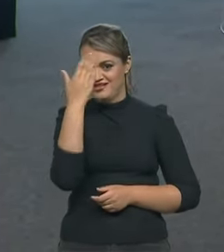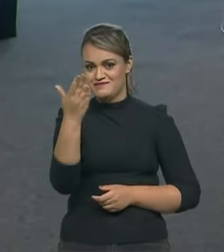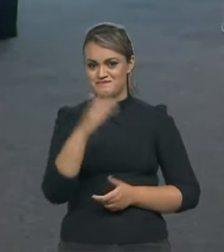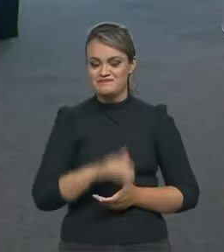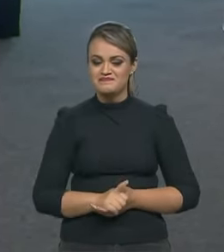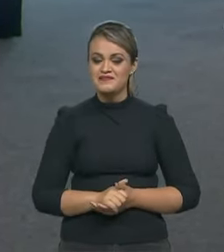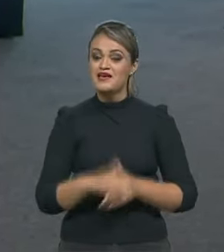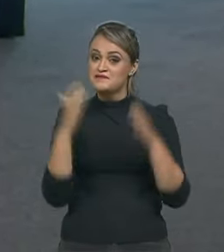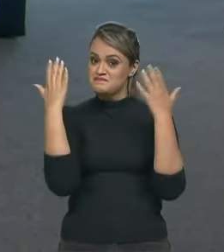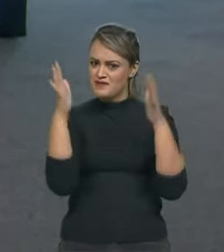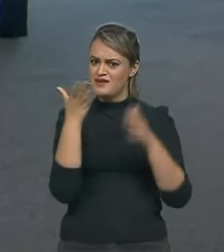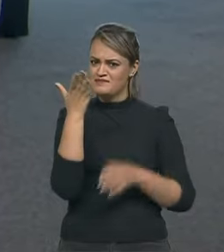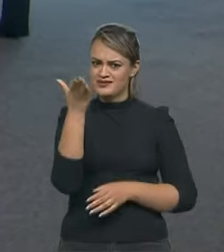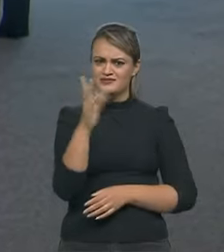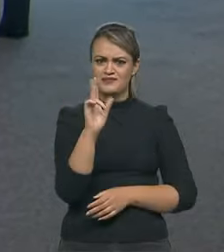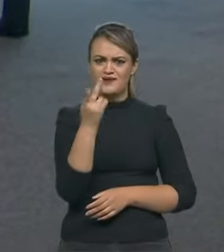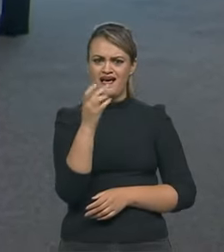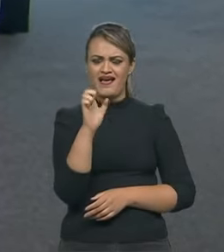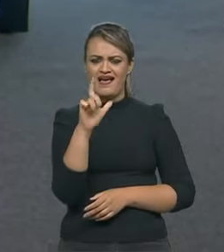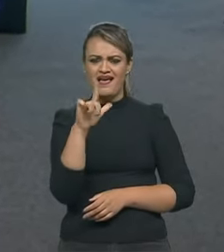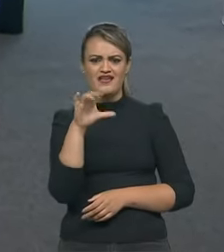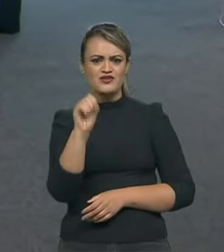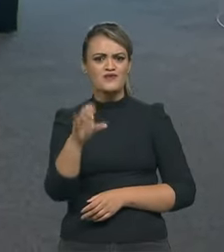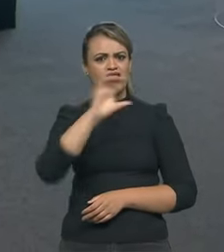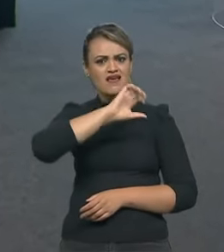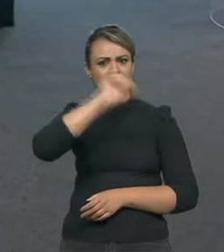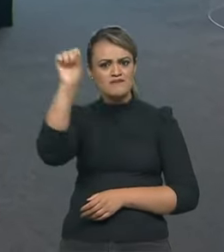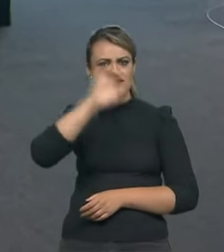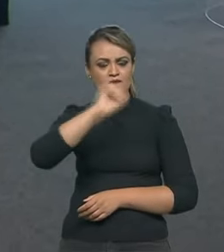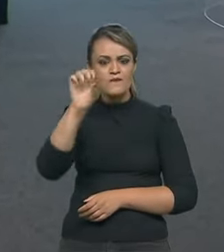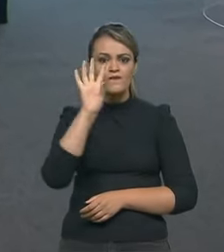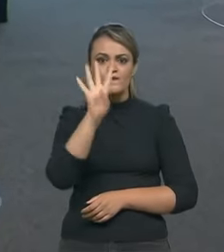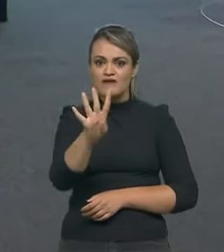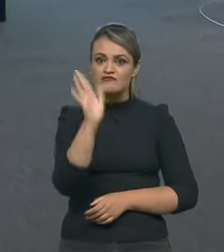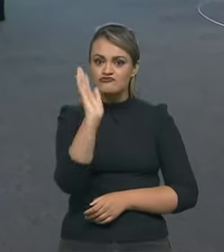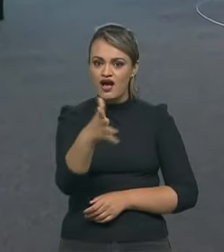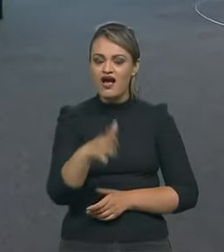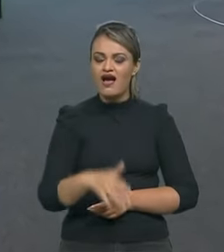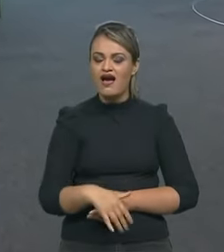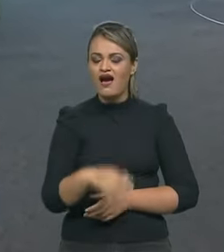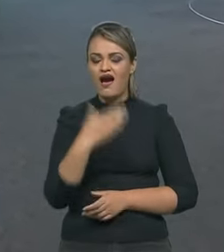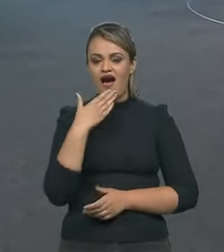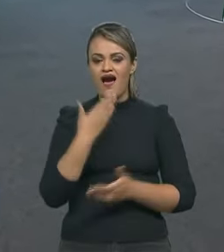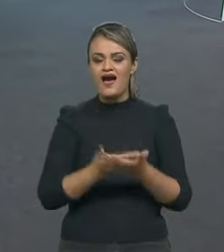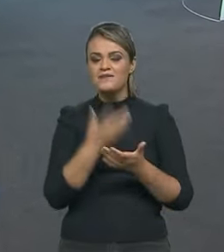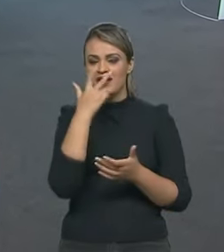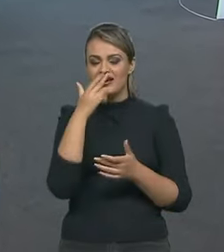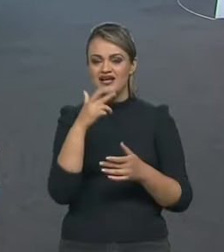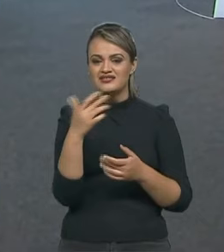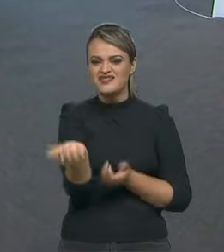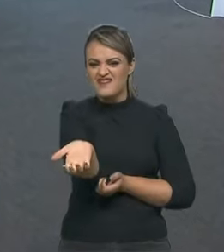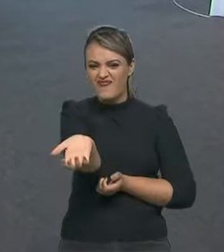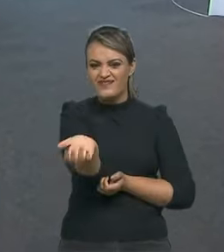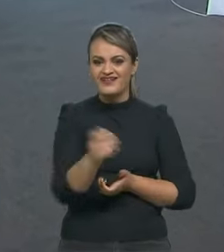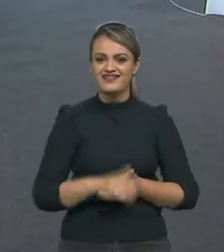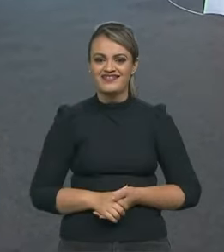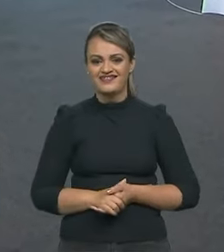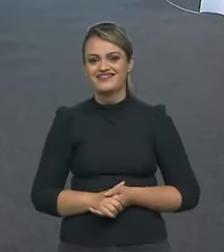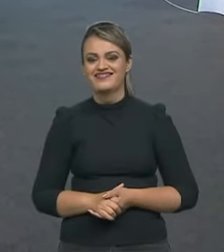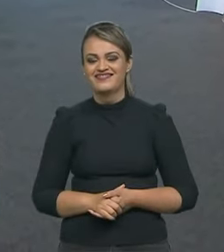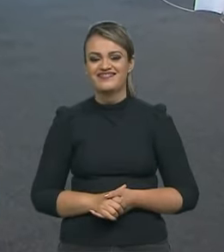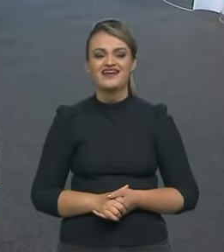parabéns pro Hélio Castro Neves quatro vezes campeão ele incrível nosso Homem-Aranha sensacional e que maravilhoso.